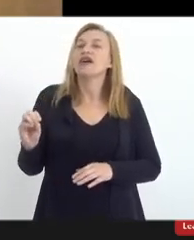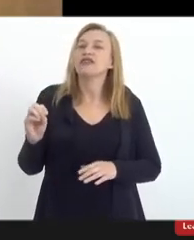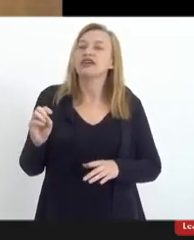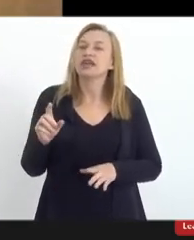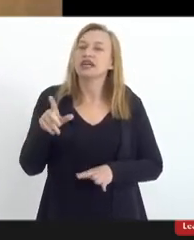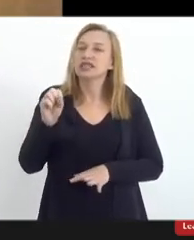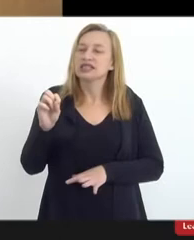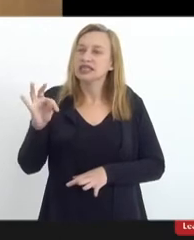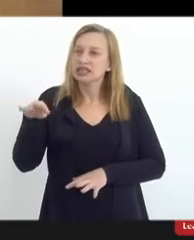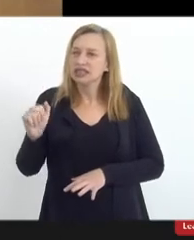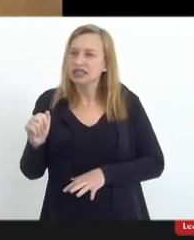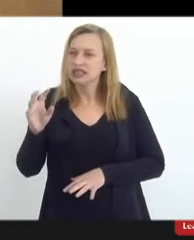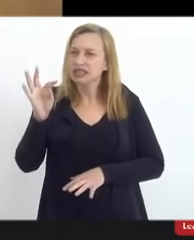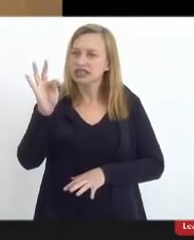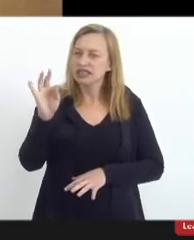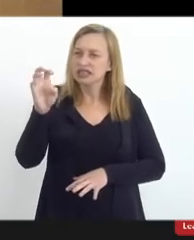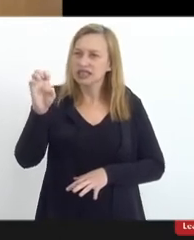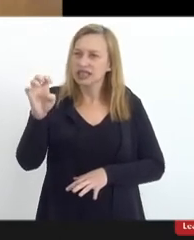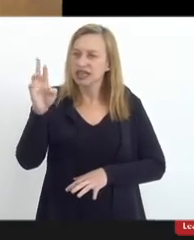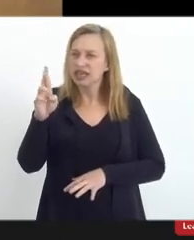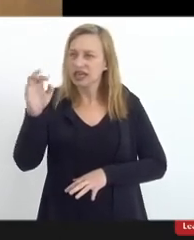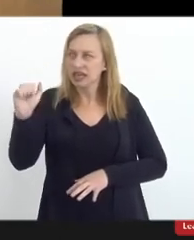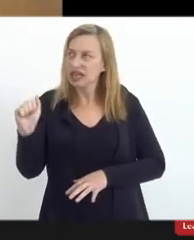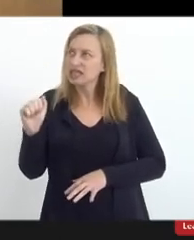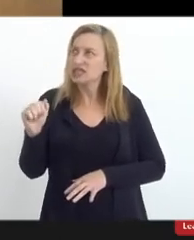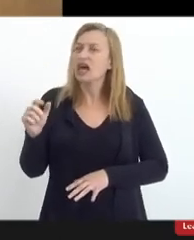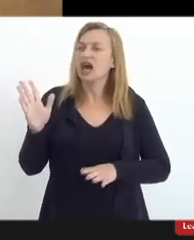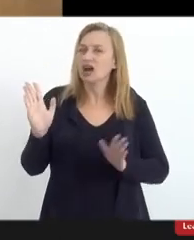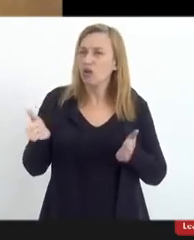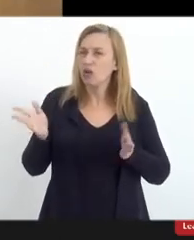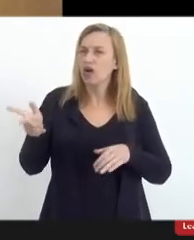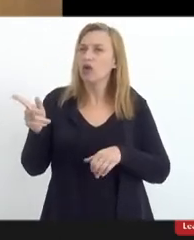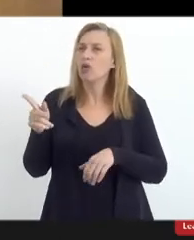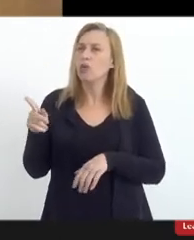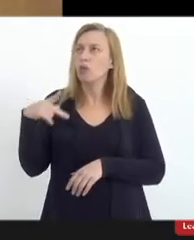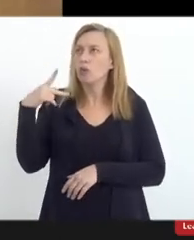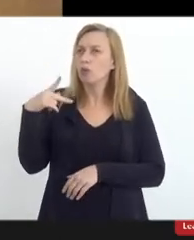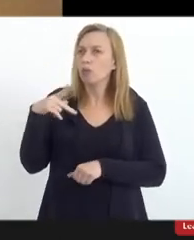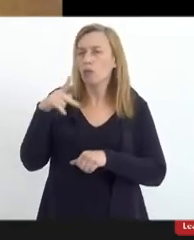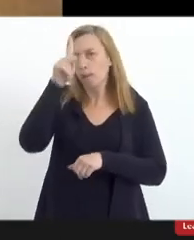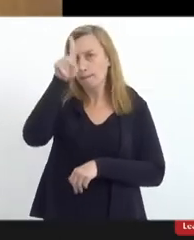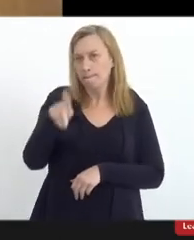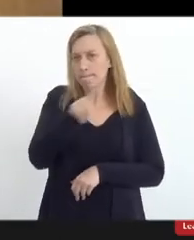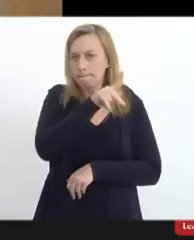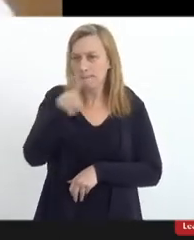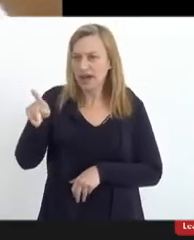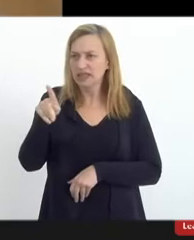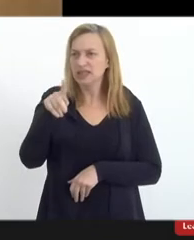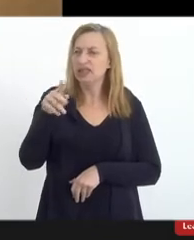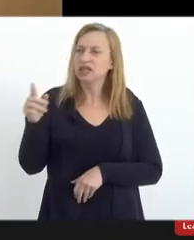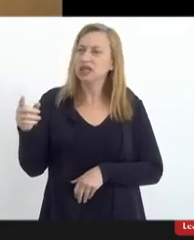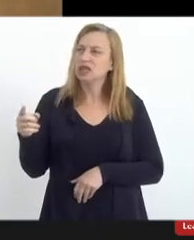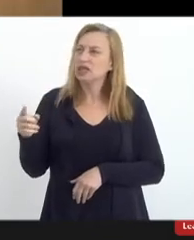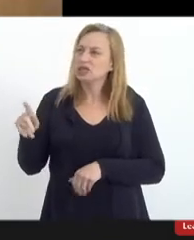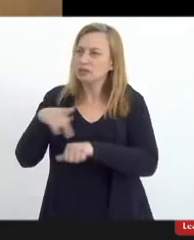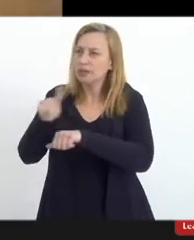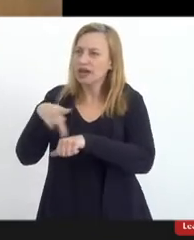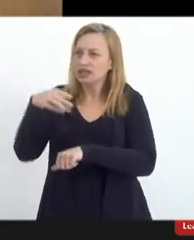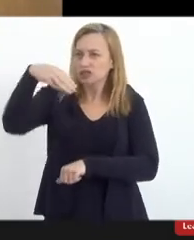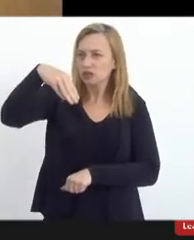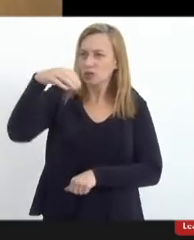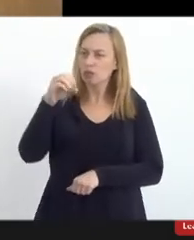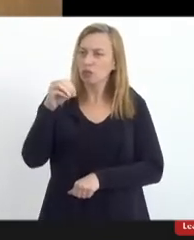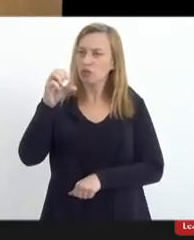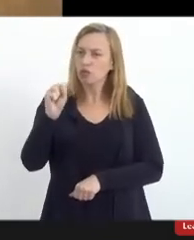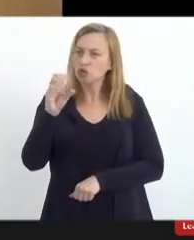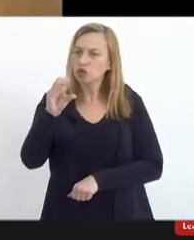padre que veio agora de Moscou. Chegou recentemente. Um homem excelente. E temos também uma pequena